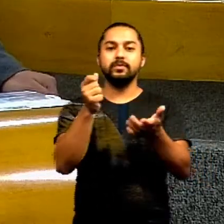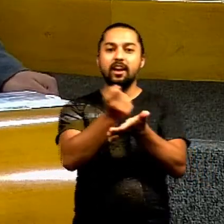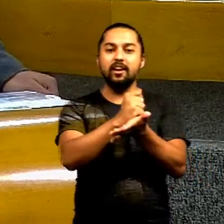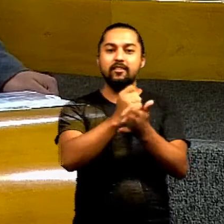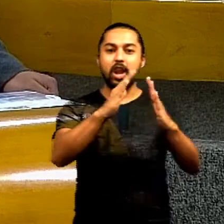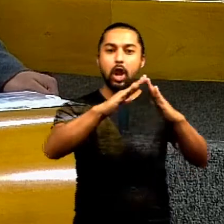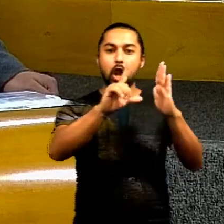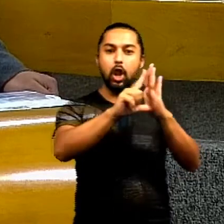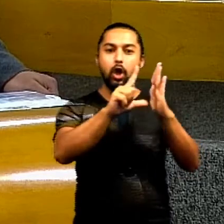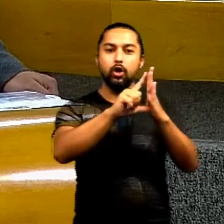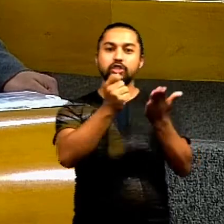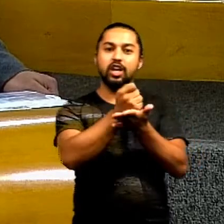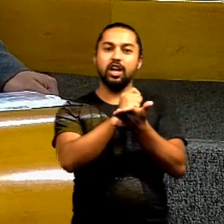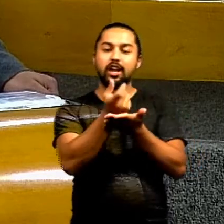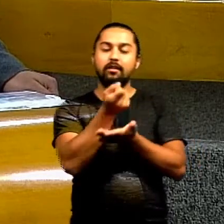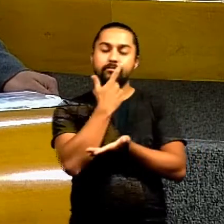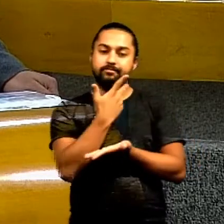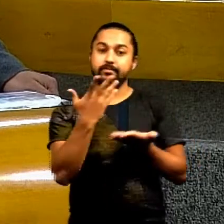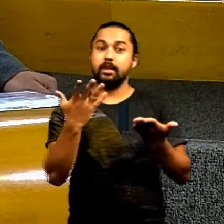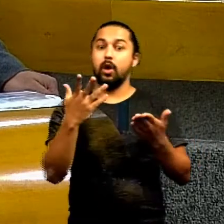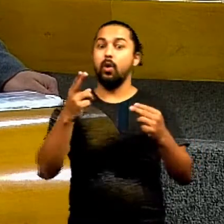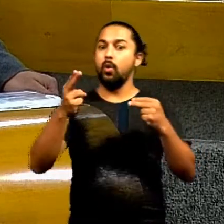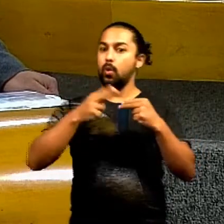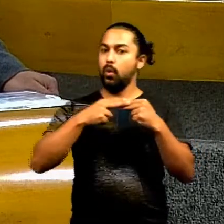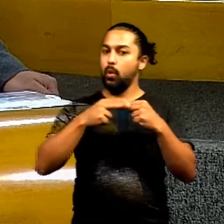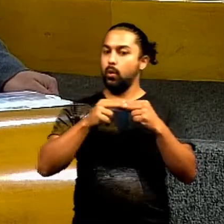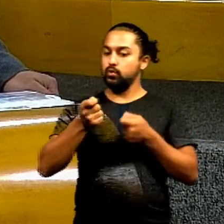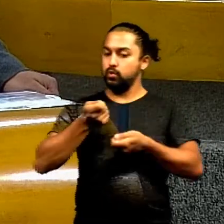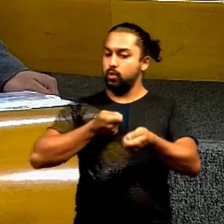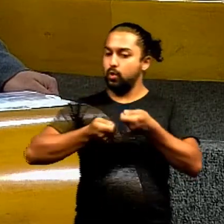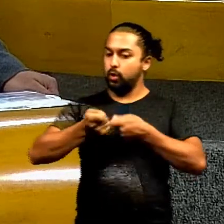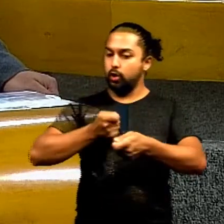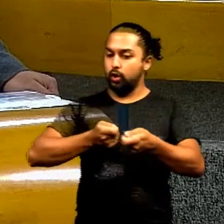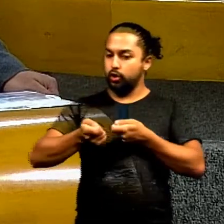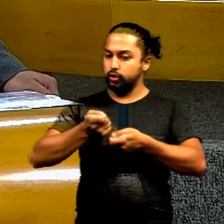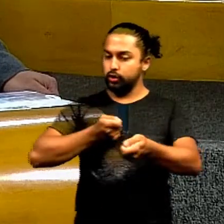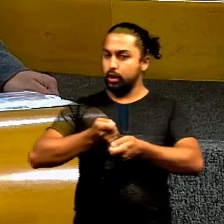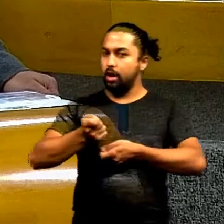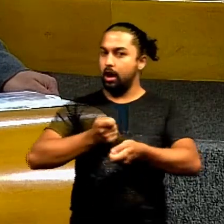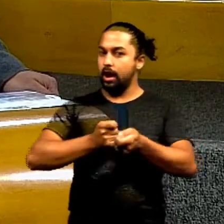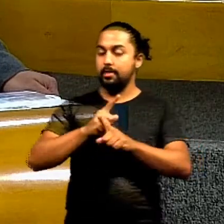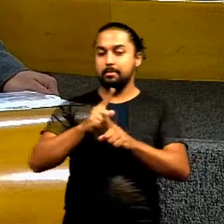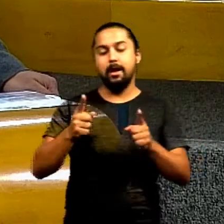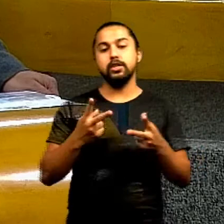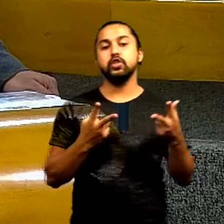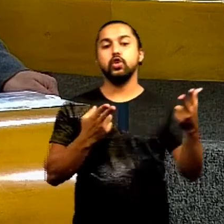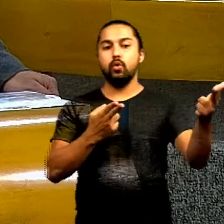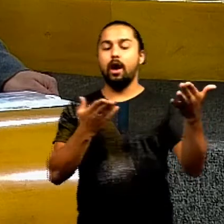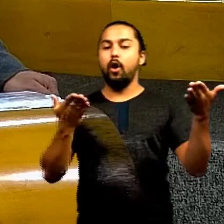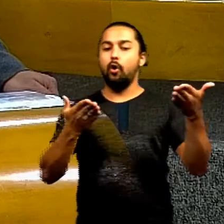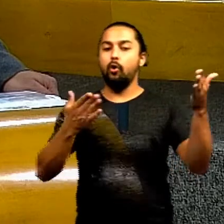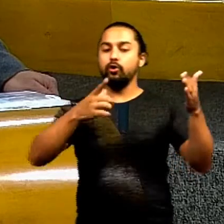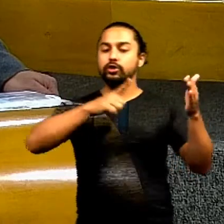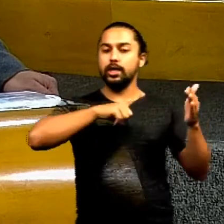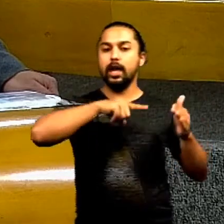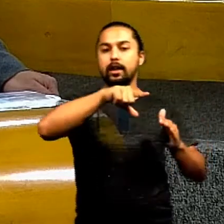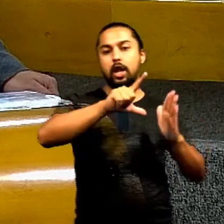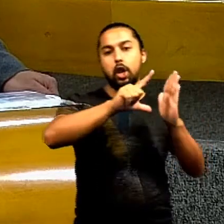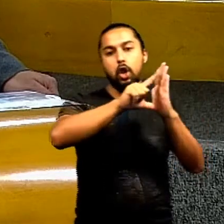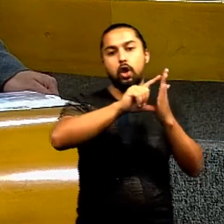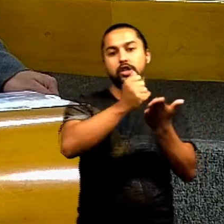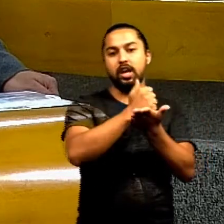e o uso é claro que controlado mas praticamente como nós vemos aí um remédio na farmácia para curar algumas